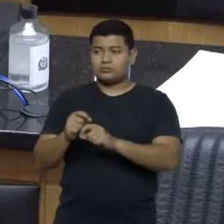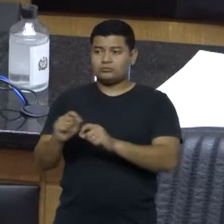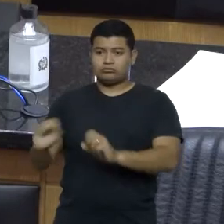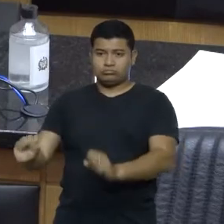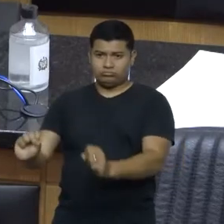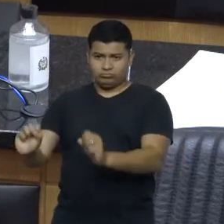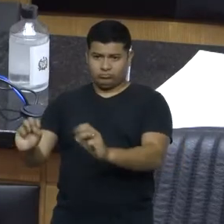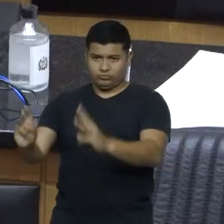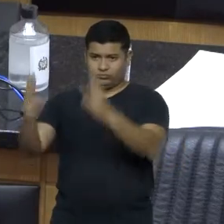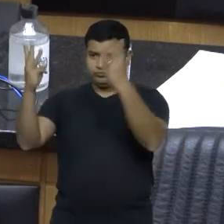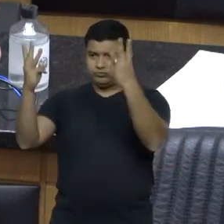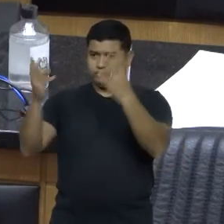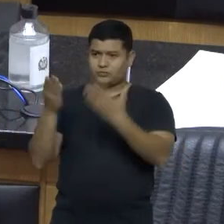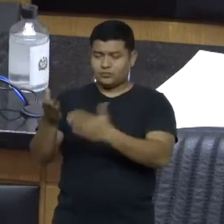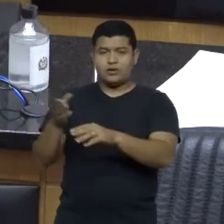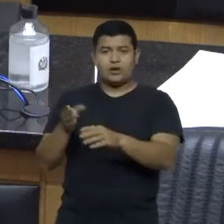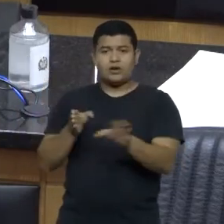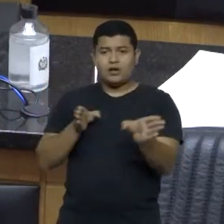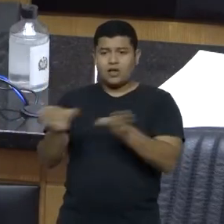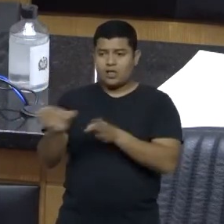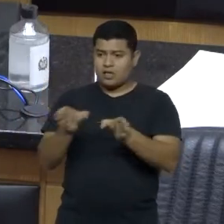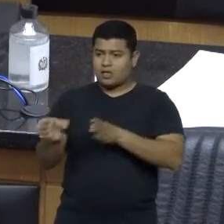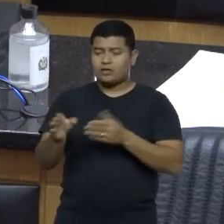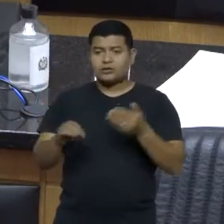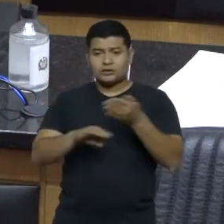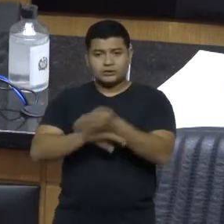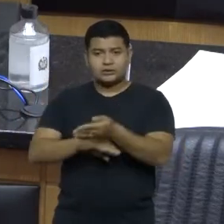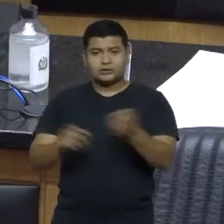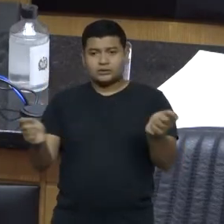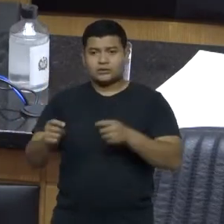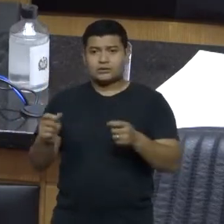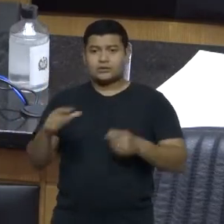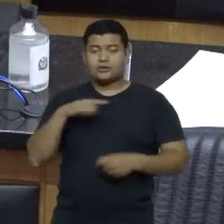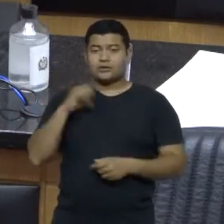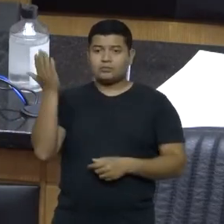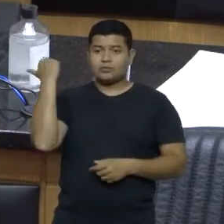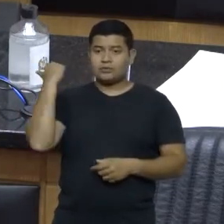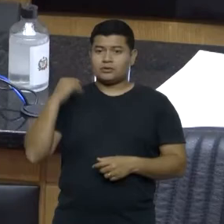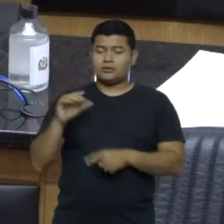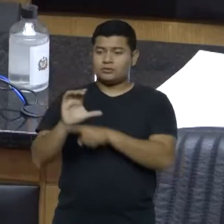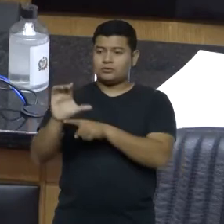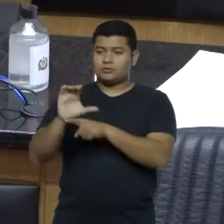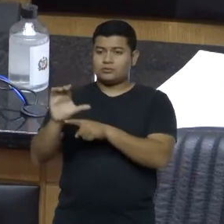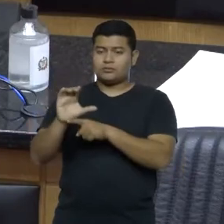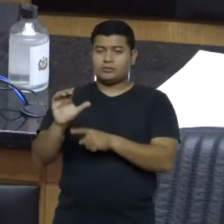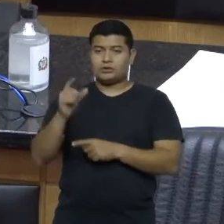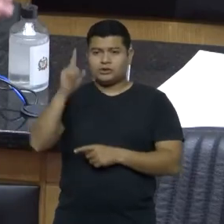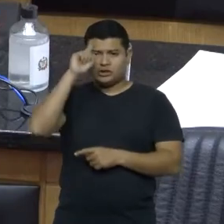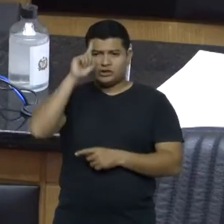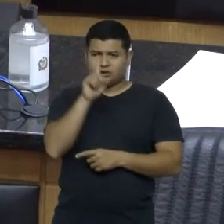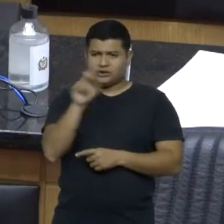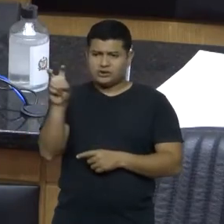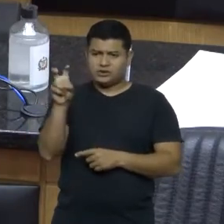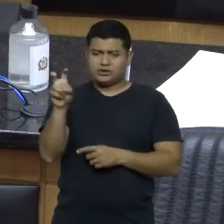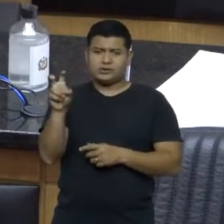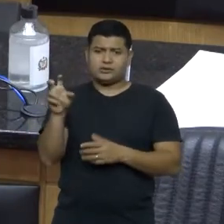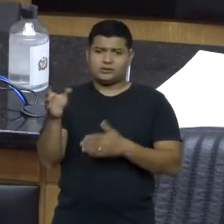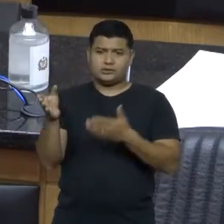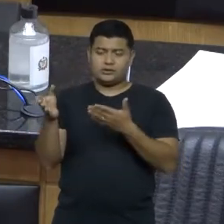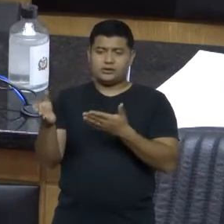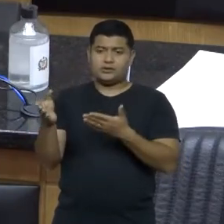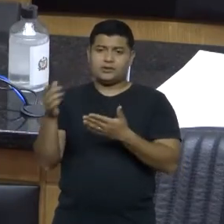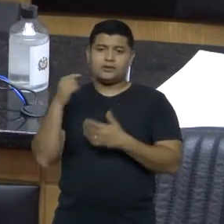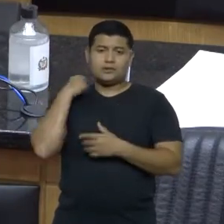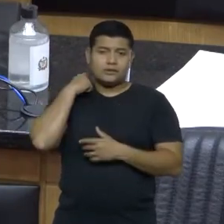falta a festa do pinhão, até porque não tínhamos mais lá. Tivemos a Expo Centro em Curitibanos agora, há 15 dias atrás, estiveram lá, inclusive, eu